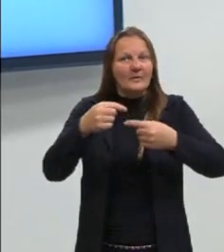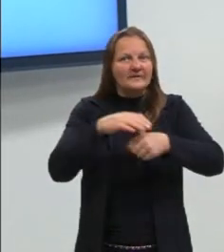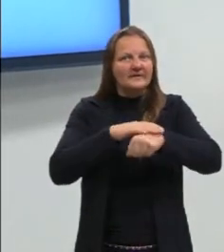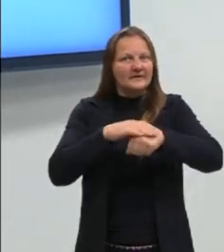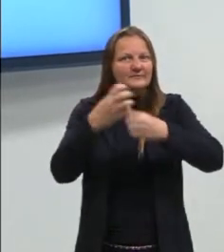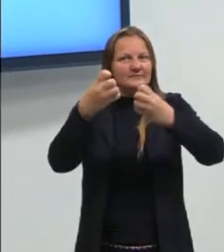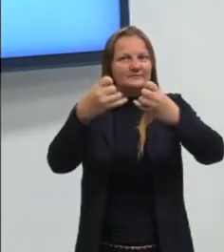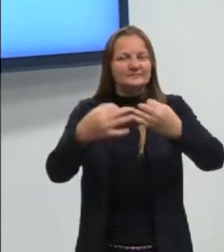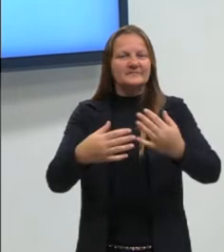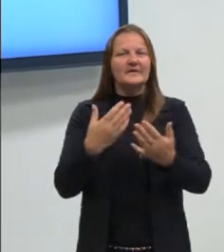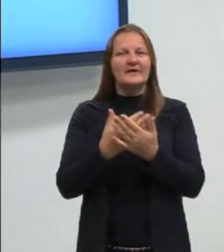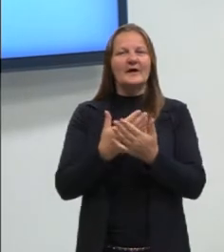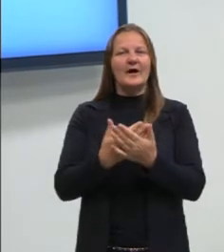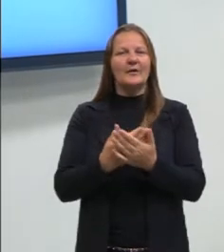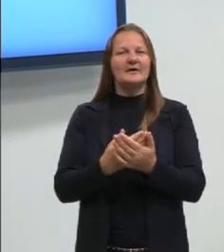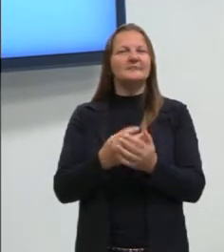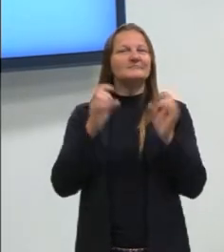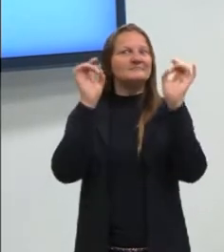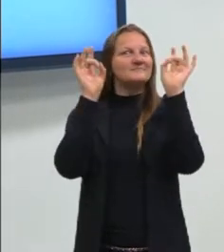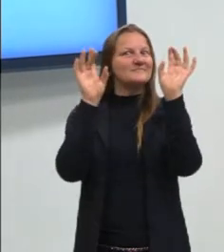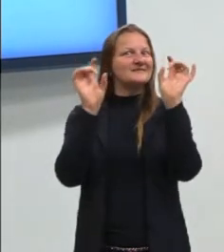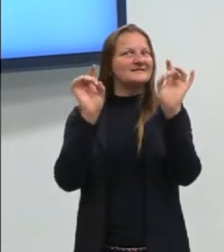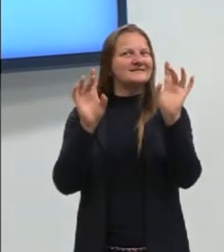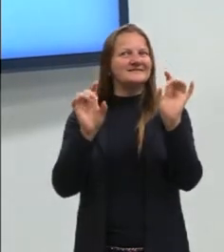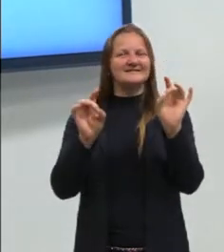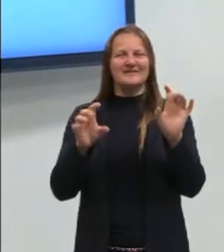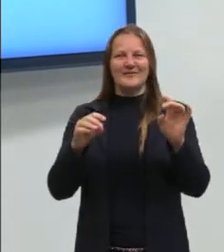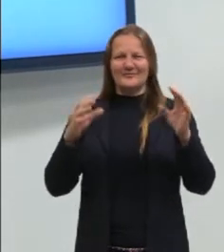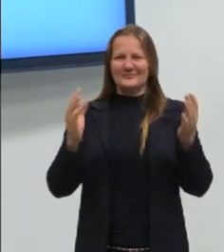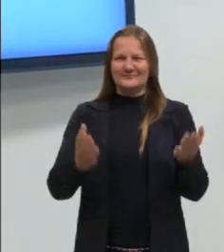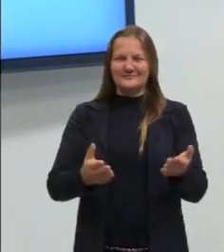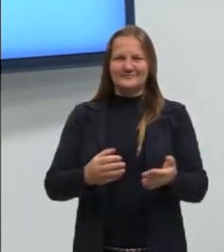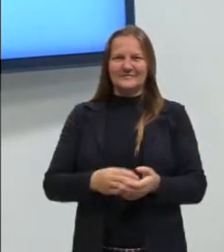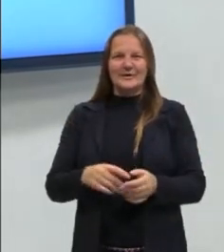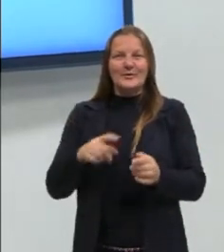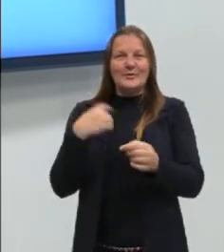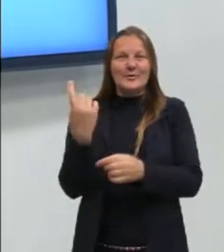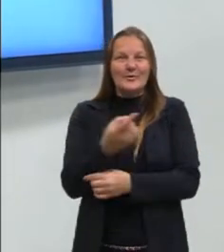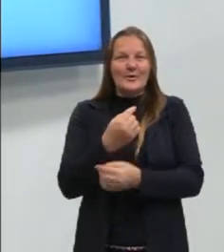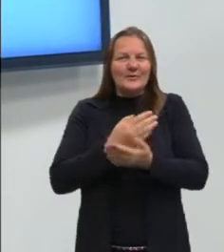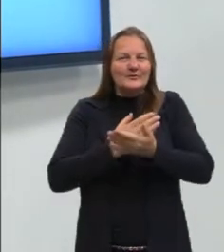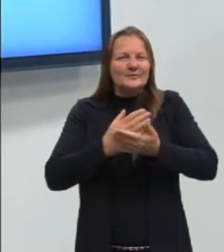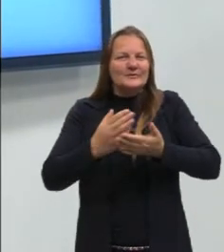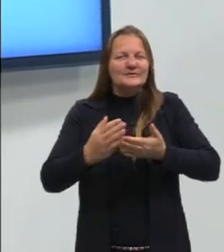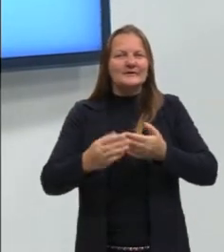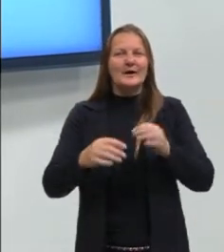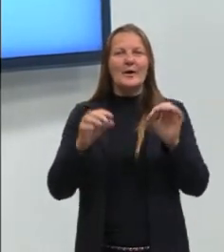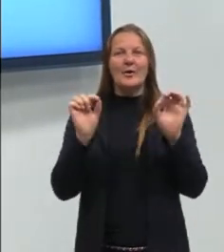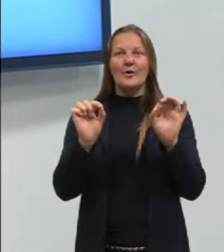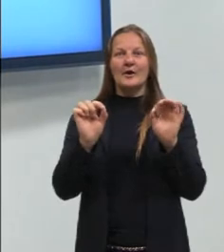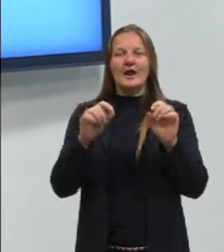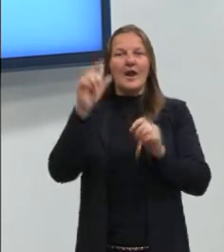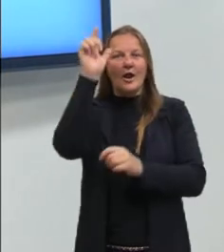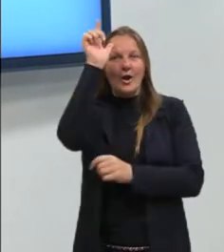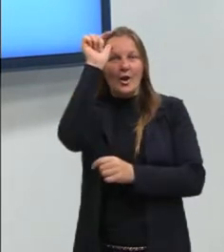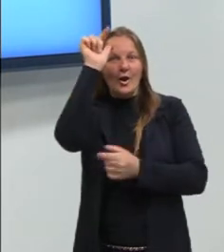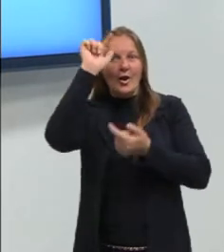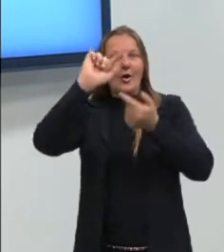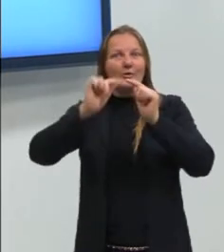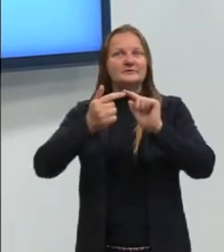nossa aula de hoje é uma aula super especial. Nós vamos entrar aí um pouquinho na parte da lógica